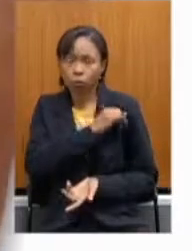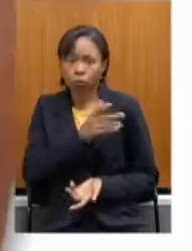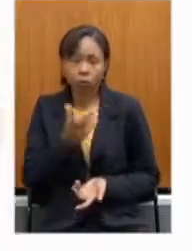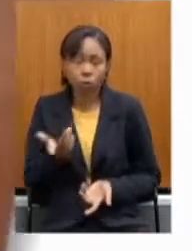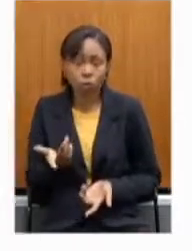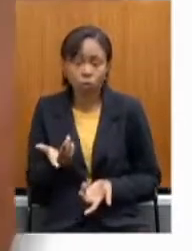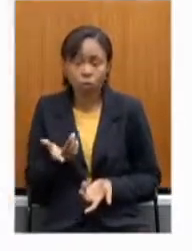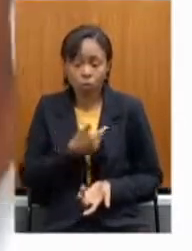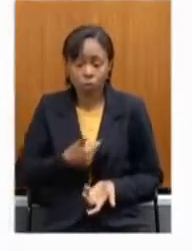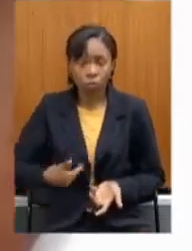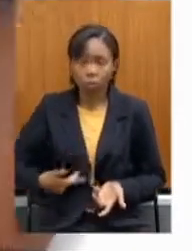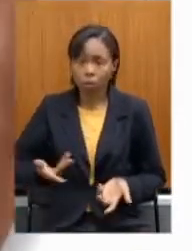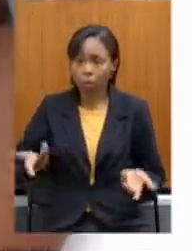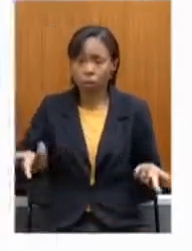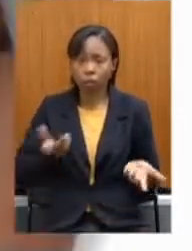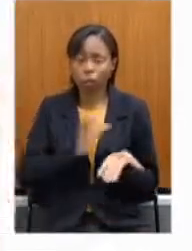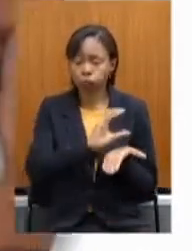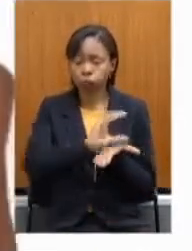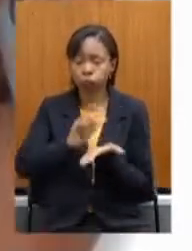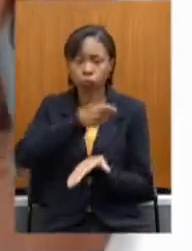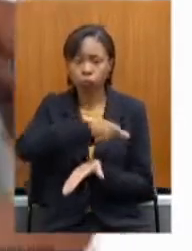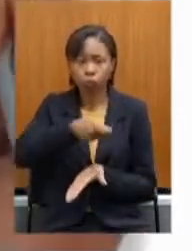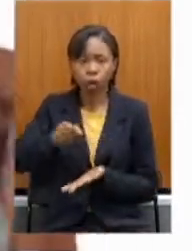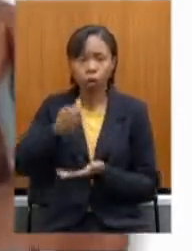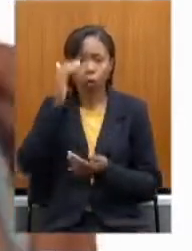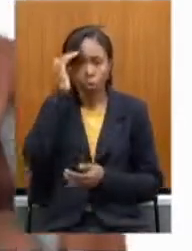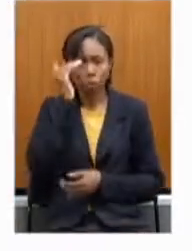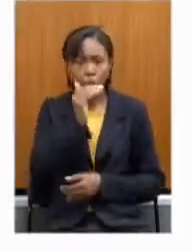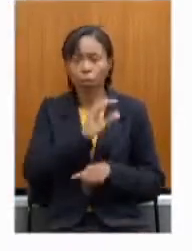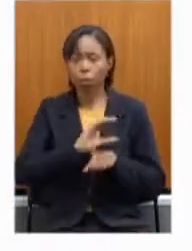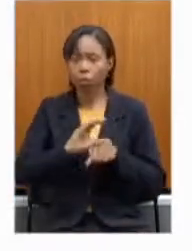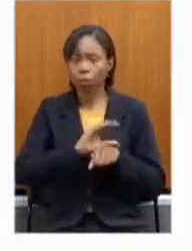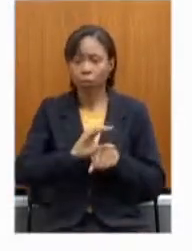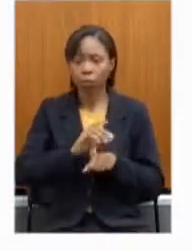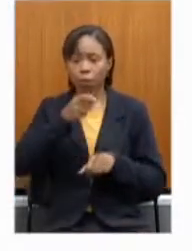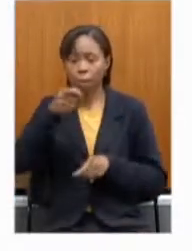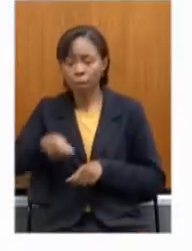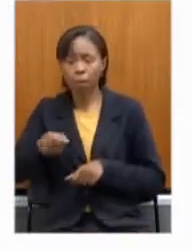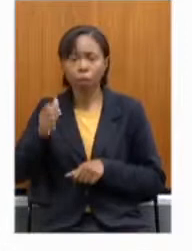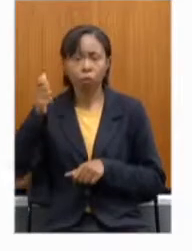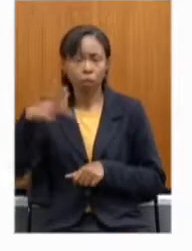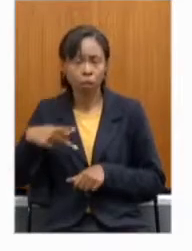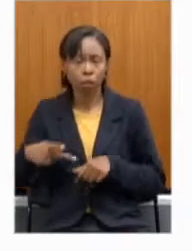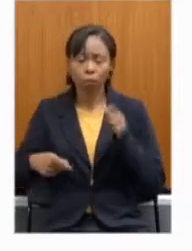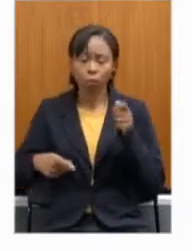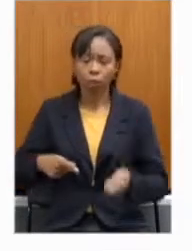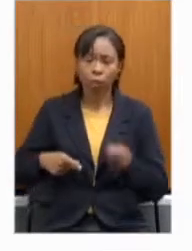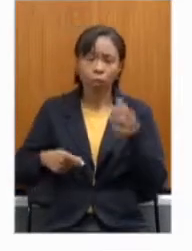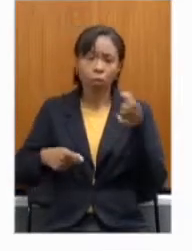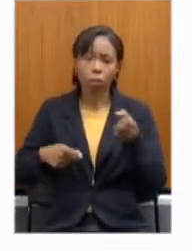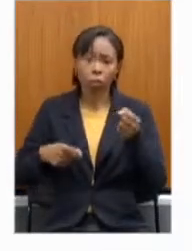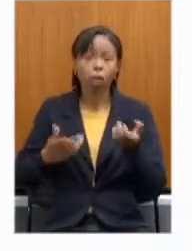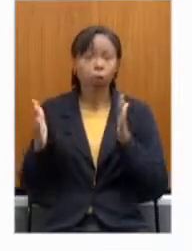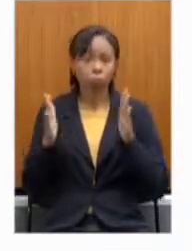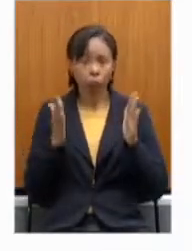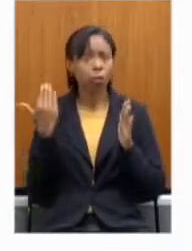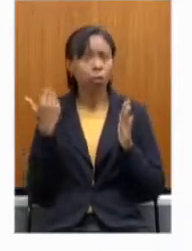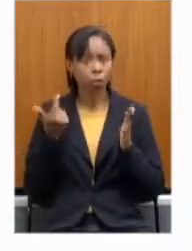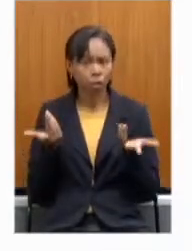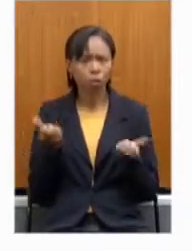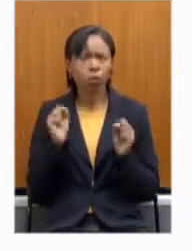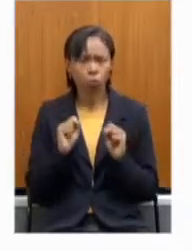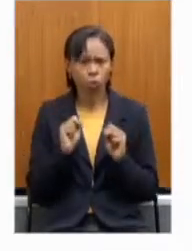constituição E fazendo os repassos Para pagar Aposentadorias E pensões Num momento Em que o estado Do Rio de Janeiro Tinha condições Para fazer esses